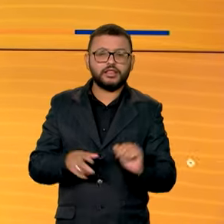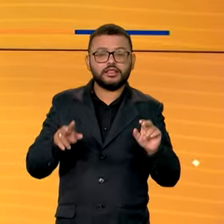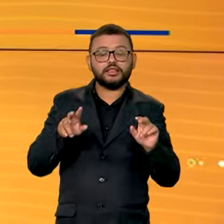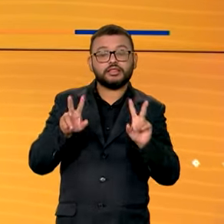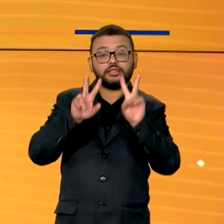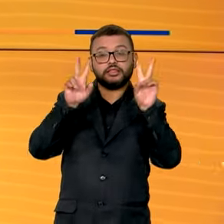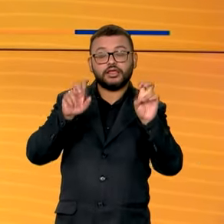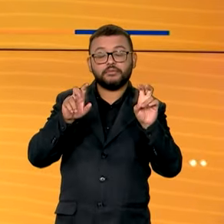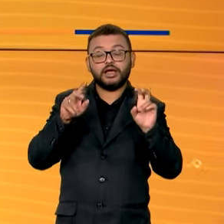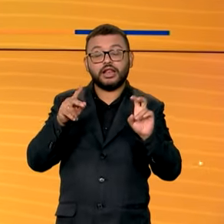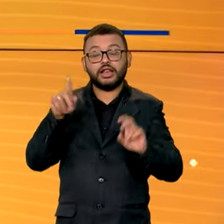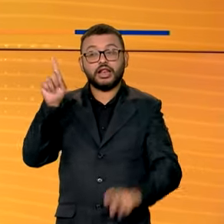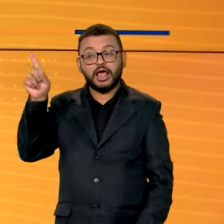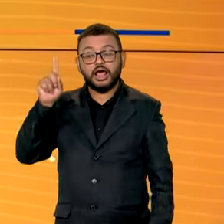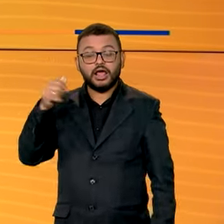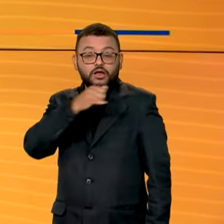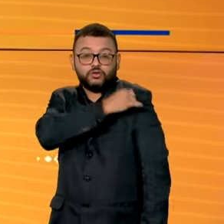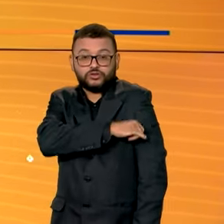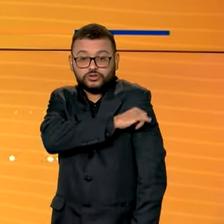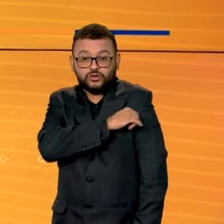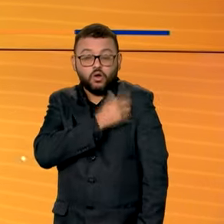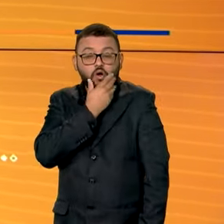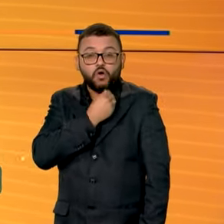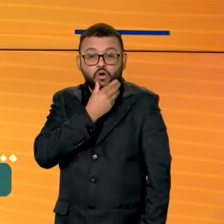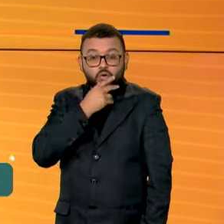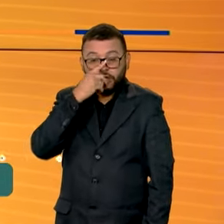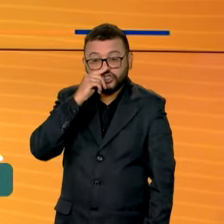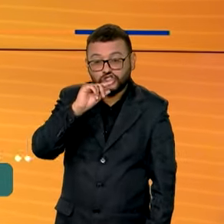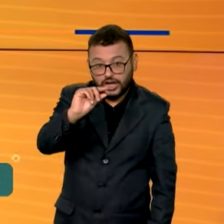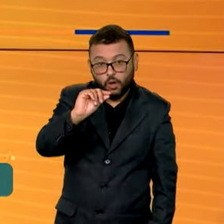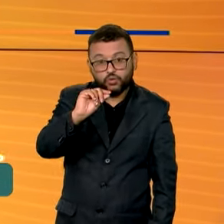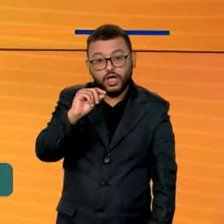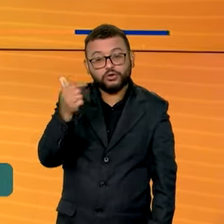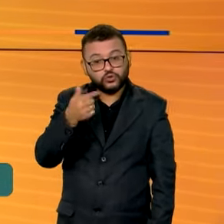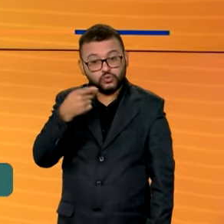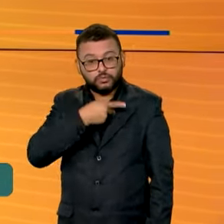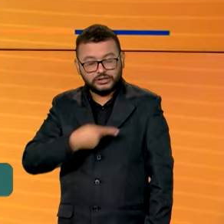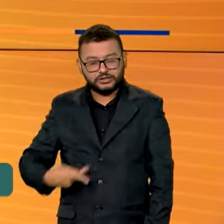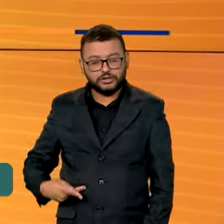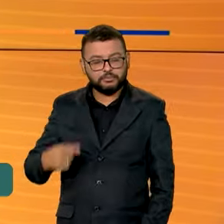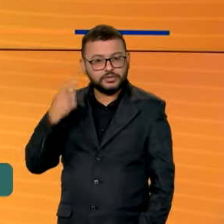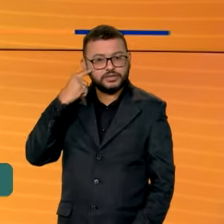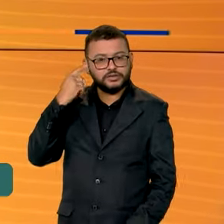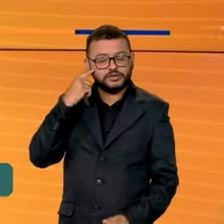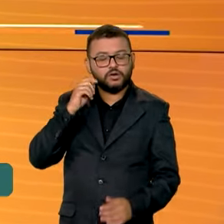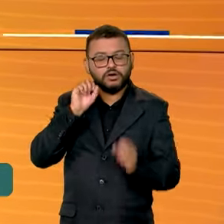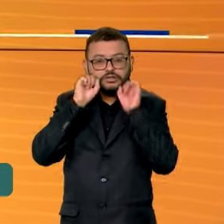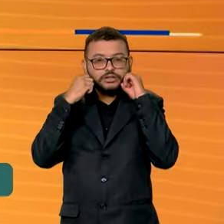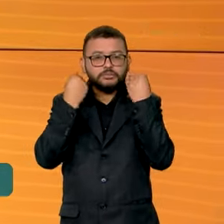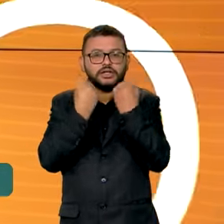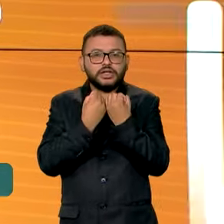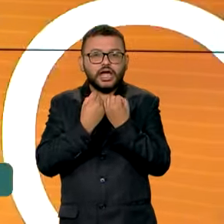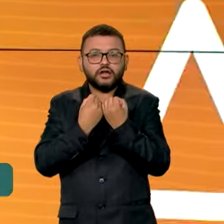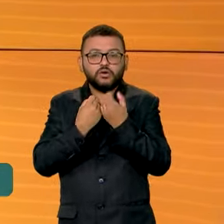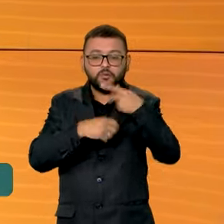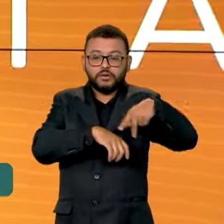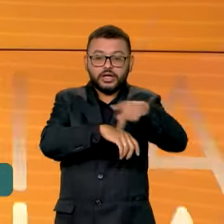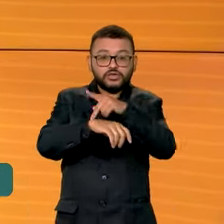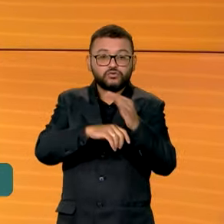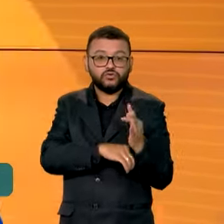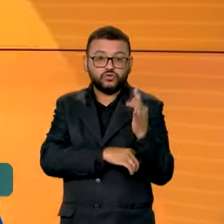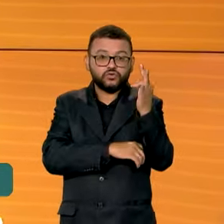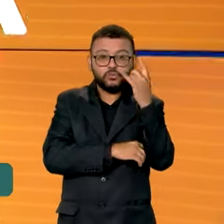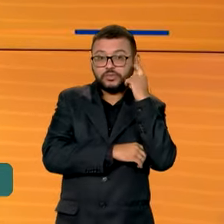Rio de Janeiro, o vice-presidente da República Geraldo Alckmin participou do seminário Estados do Futuro, evento paralelo às